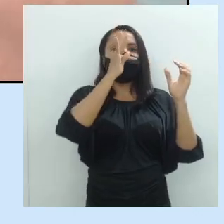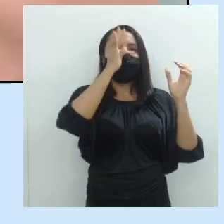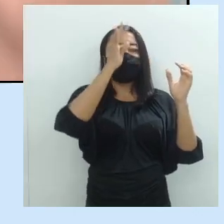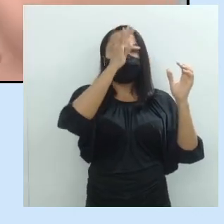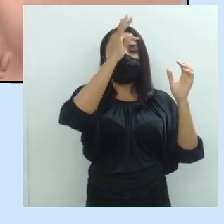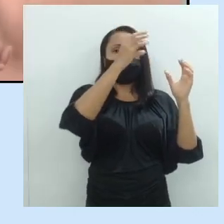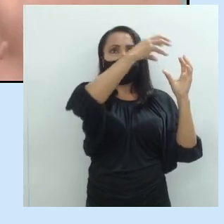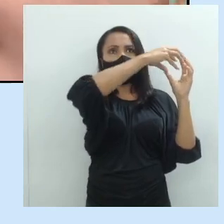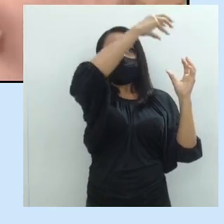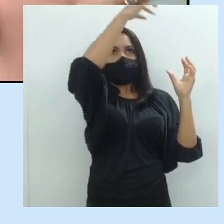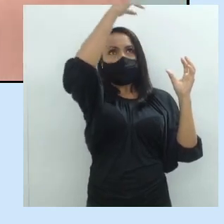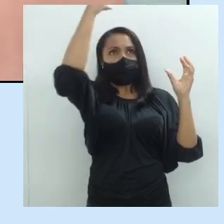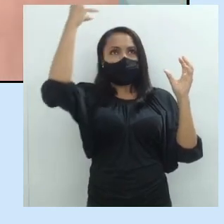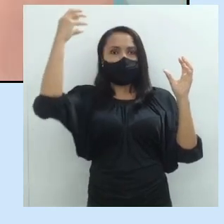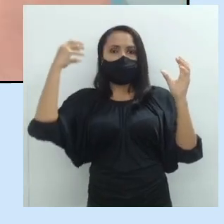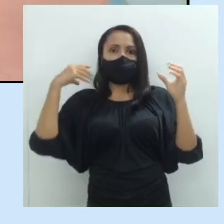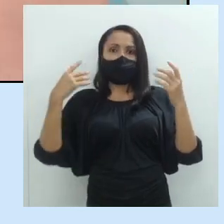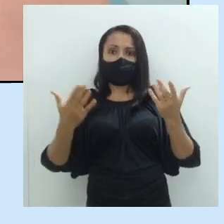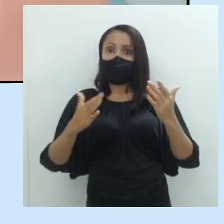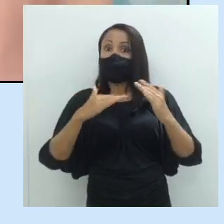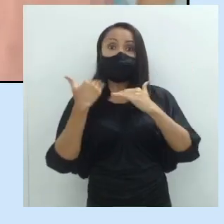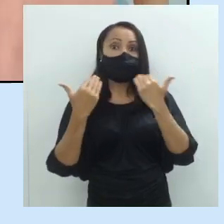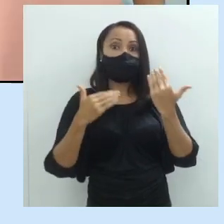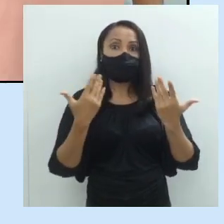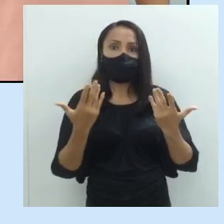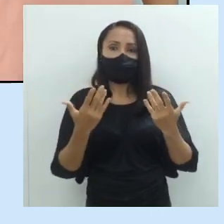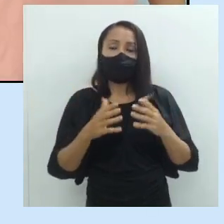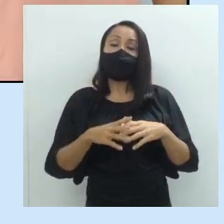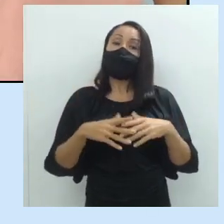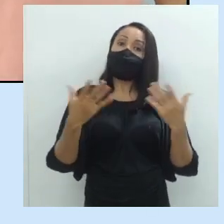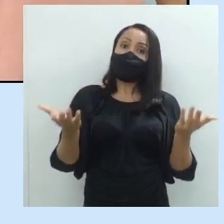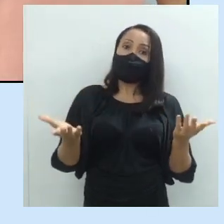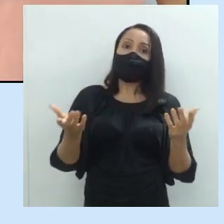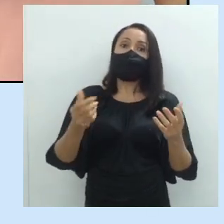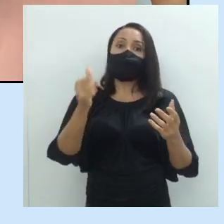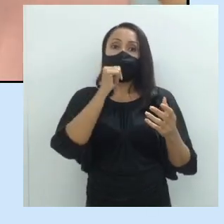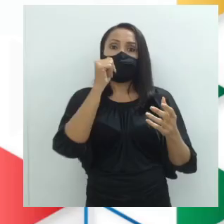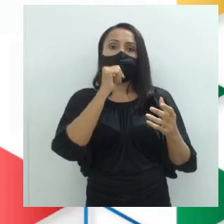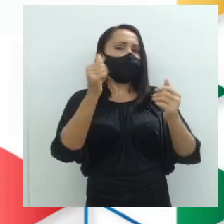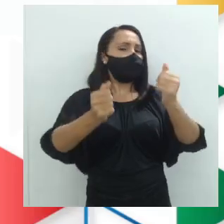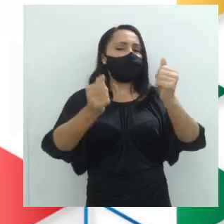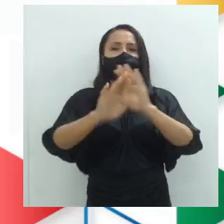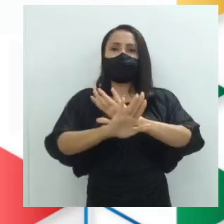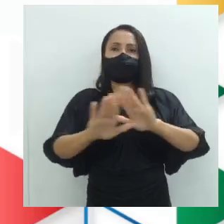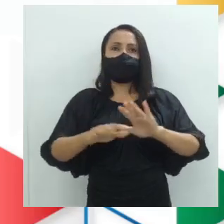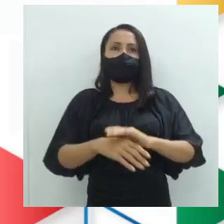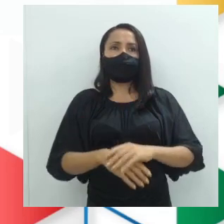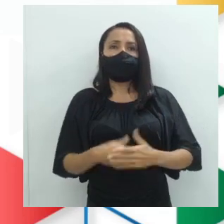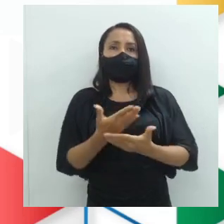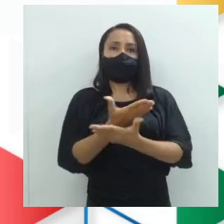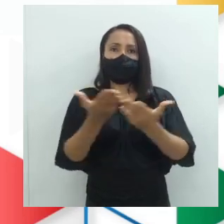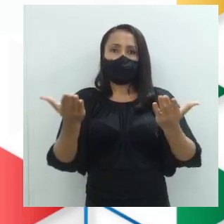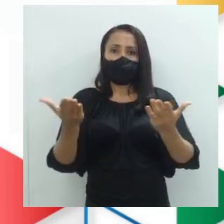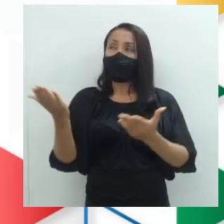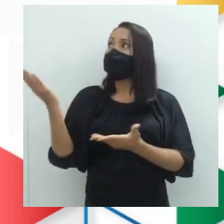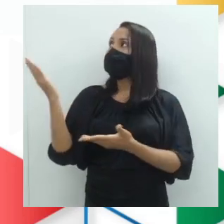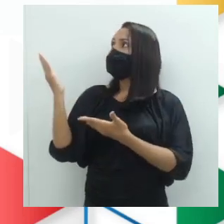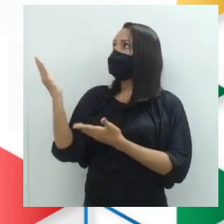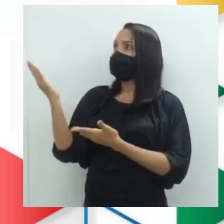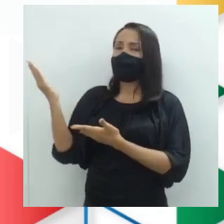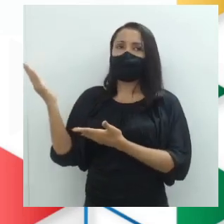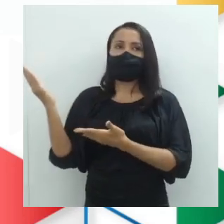funeral. Então, se beber, não dirija. O texto quer dizer. E aqui nós colocamos o que?